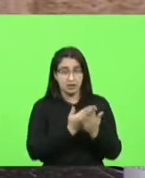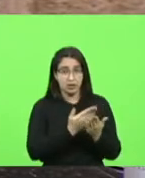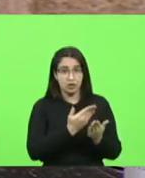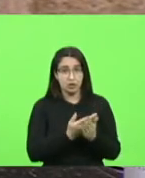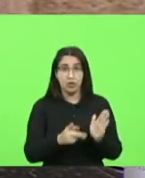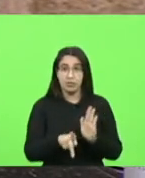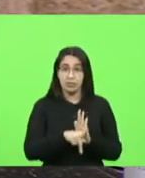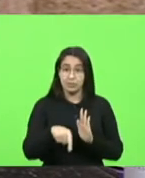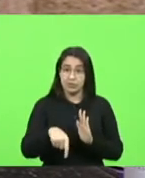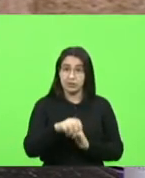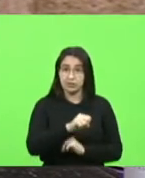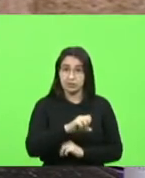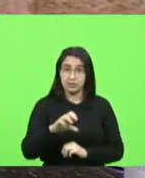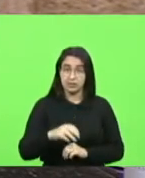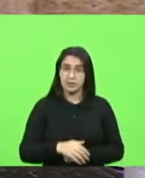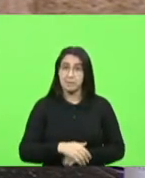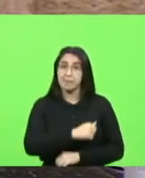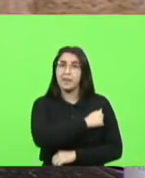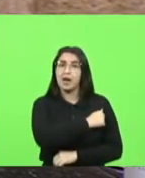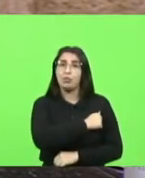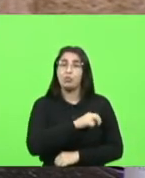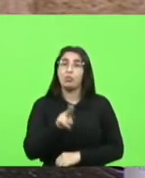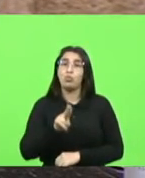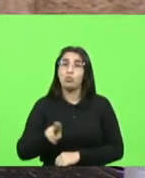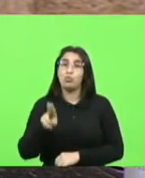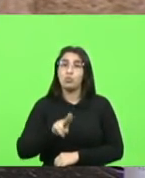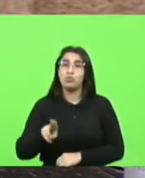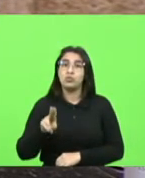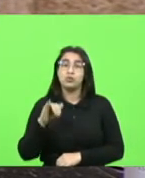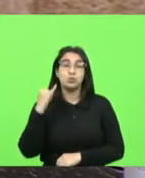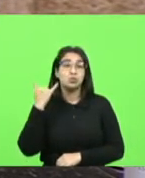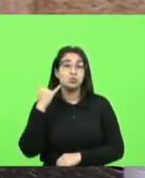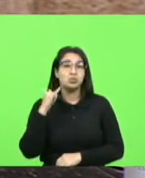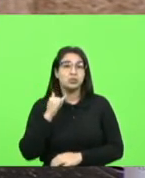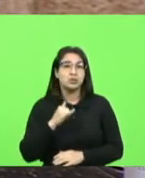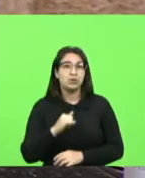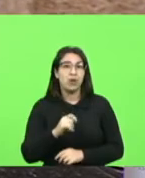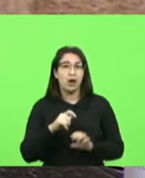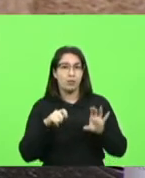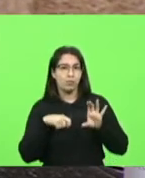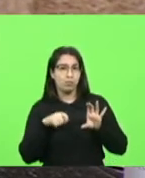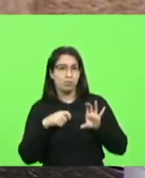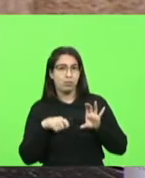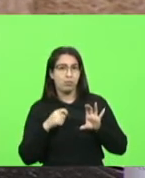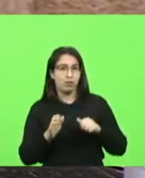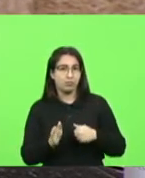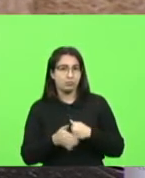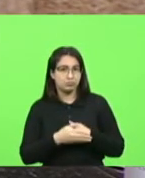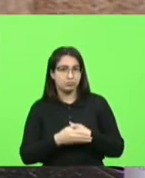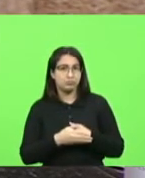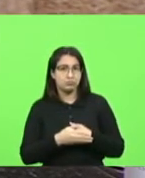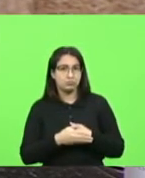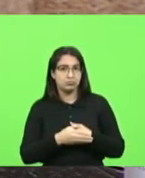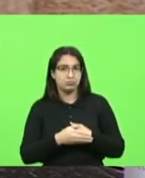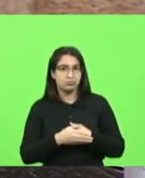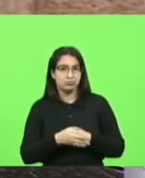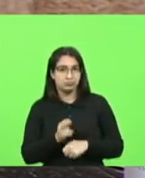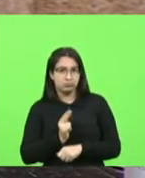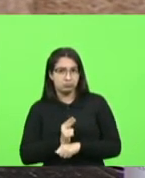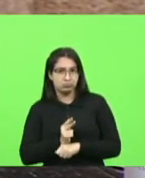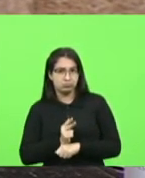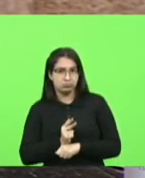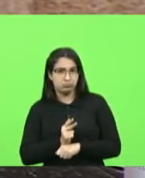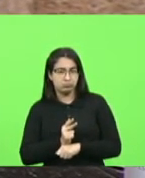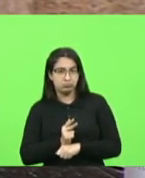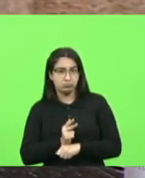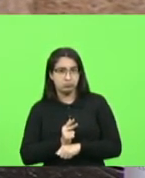um aluno utilizando o celular gravou escondido do professor obviamente gravou o que o